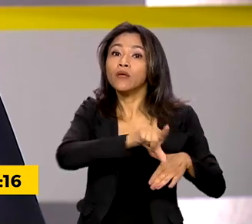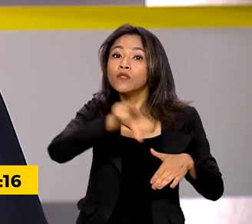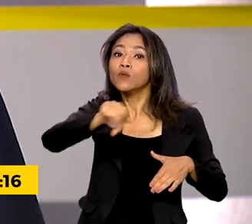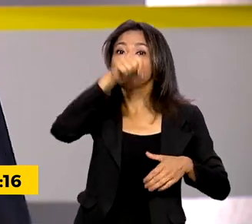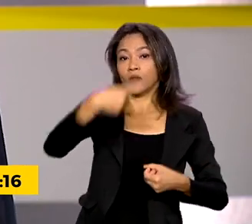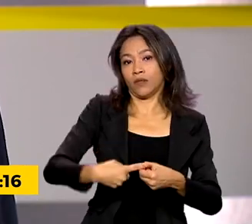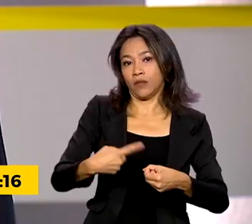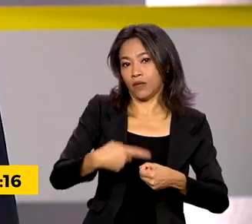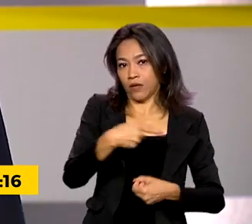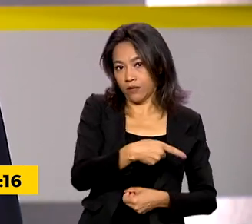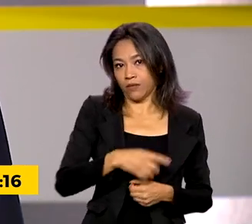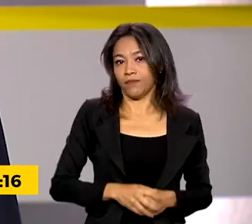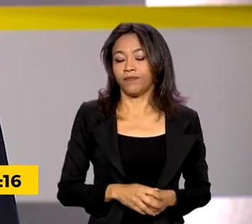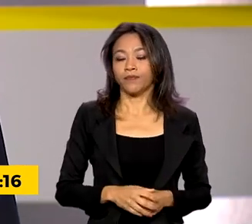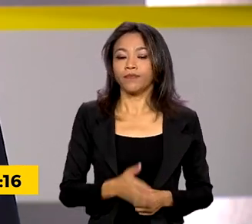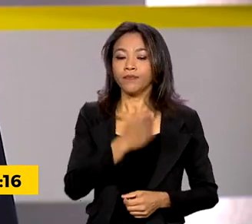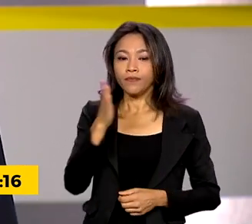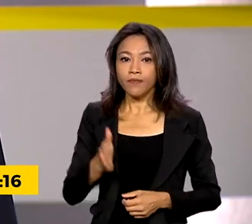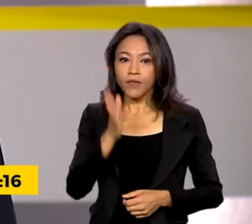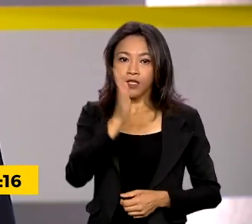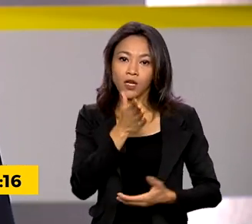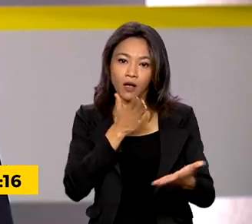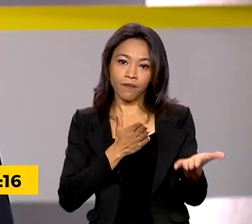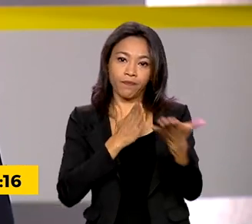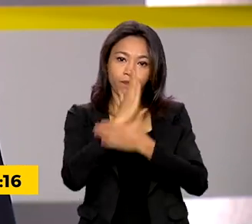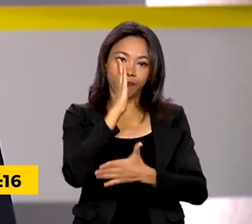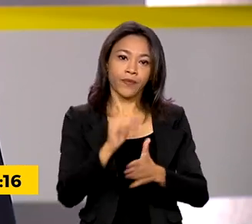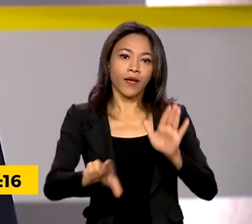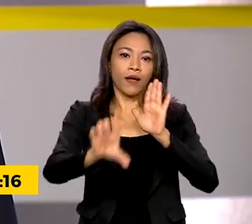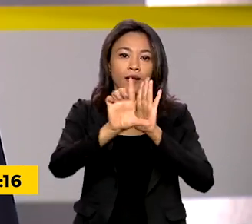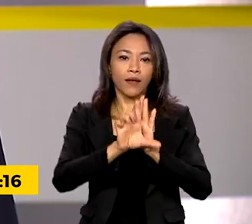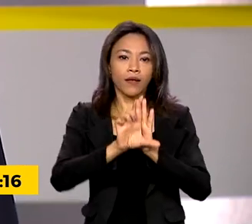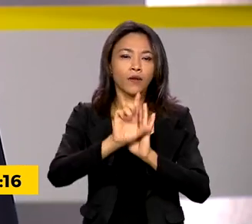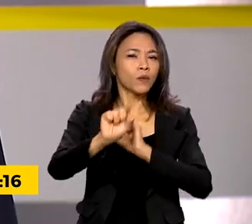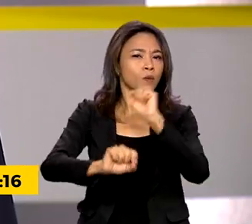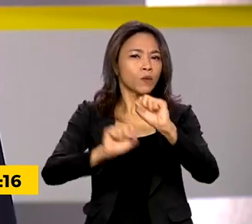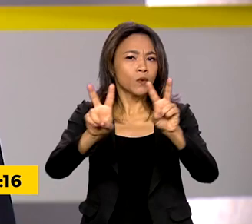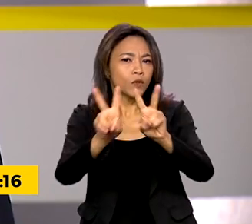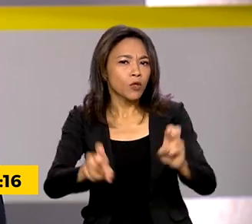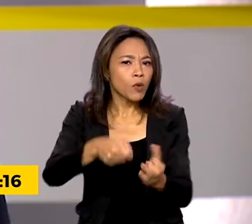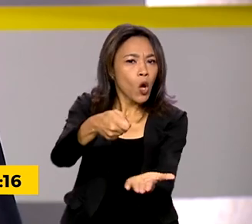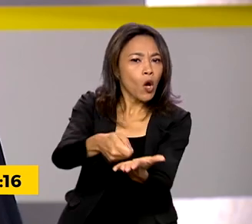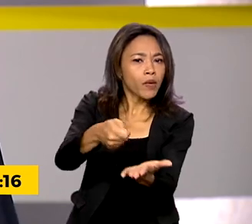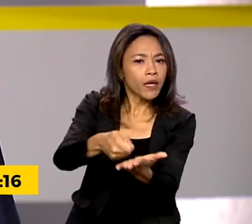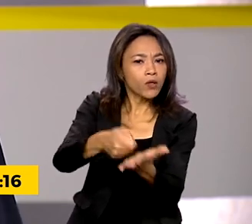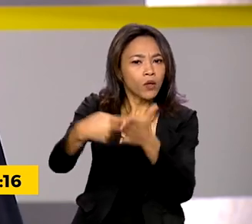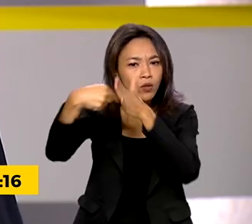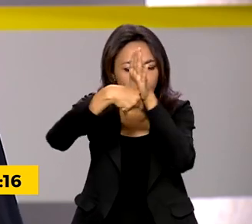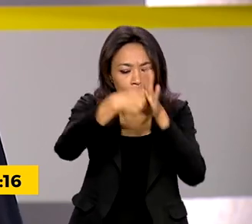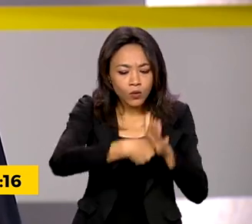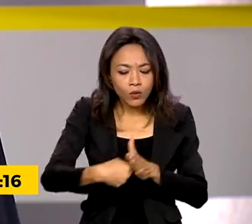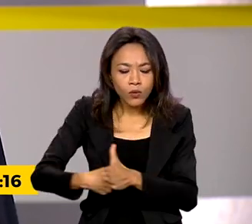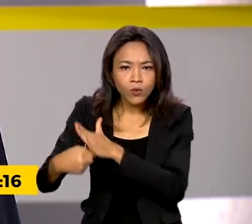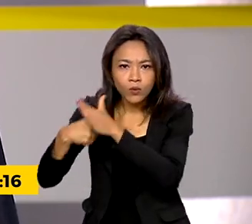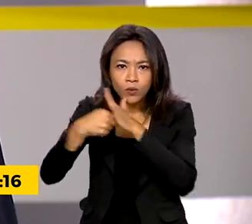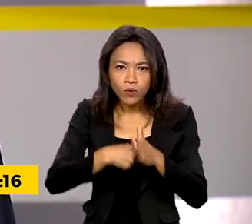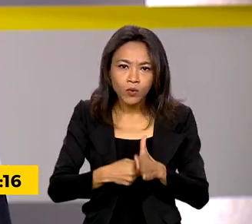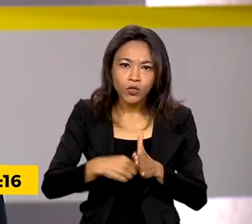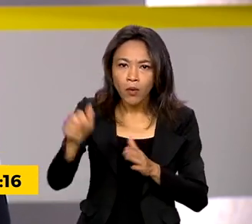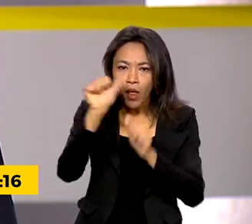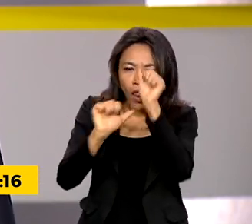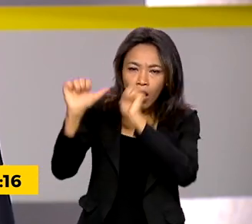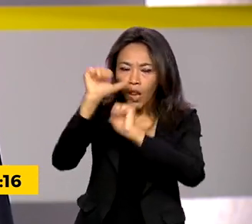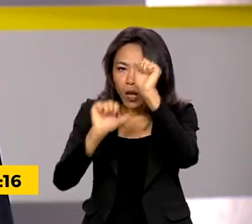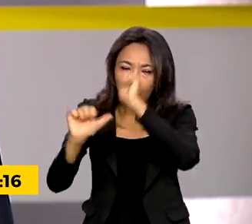Foi sancionada a lei que traz de volta a obrigatoriedade do exame toxicológico para